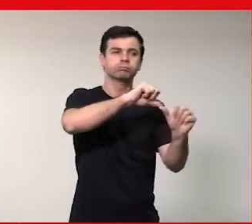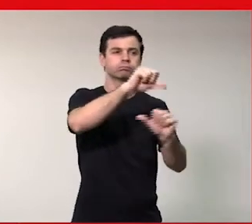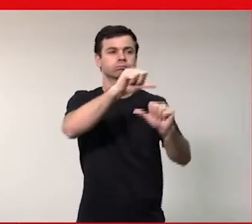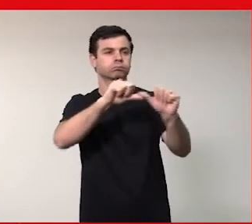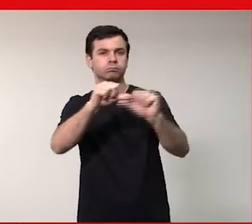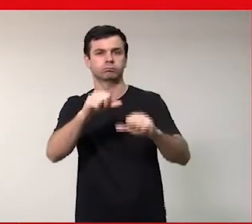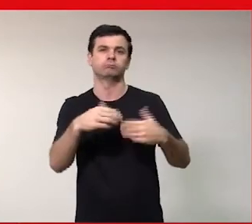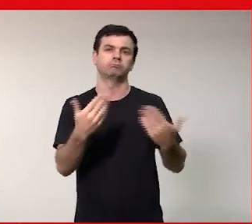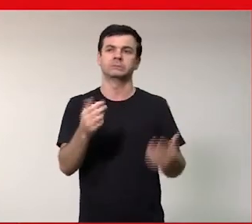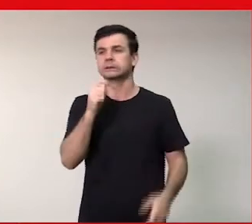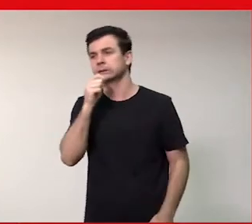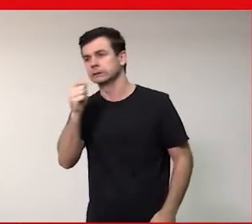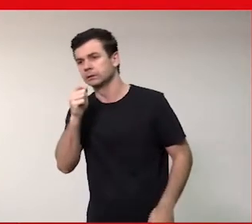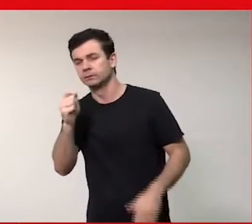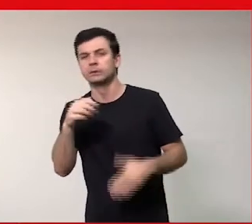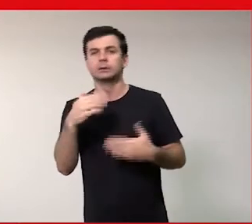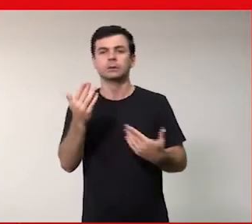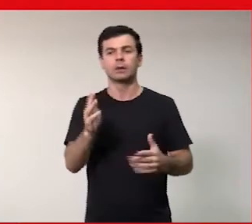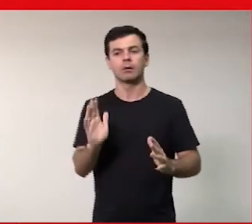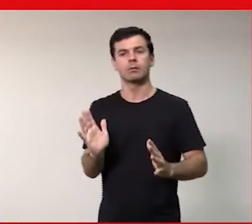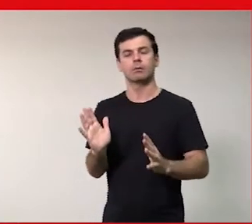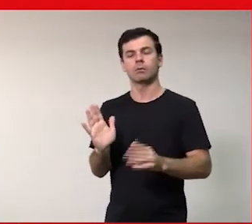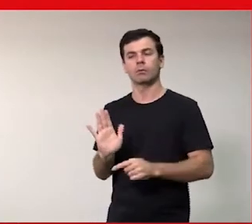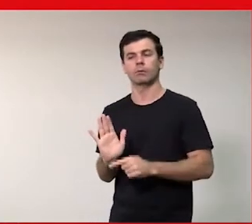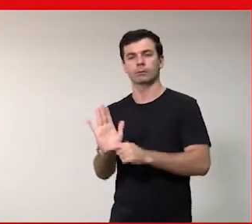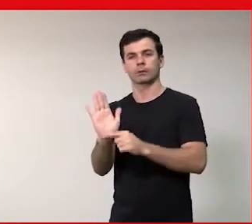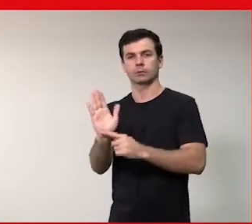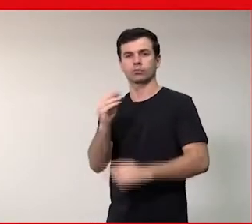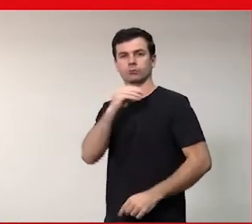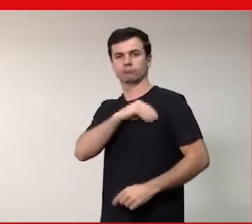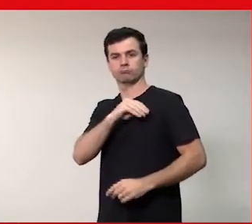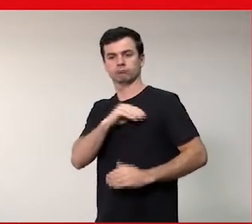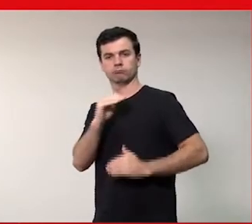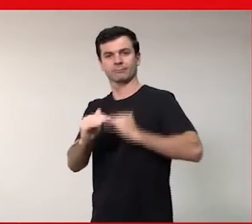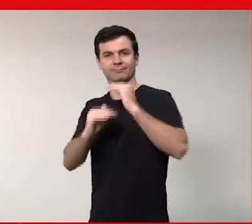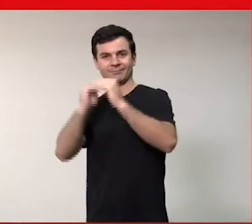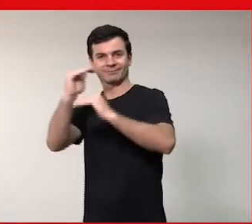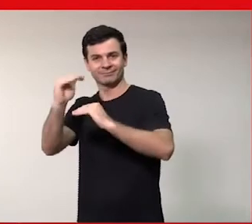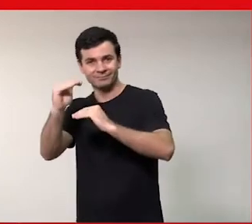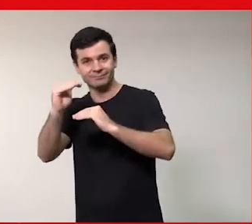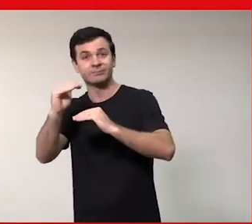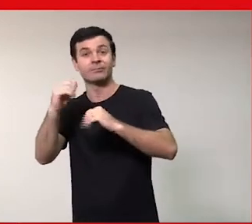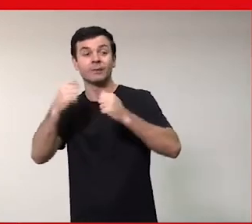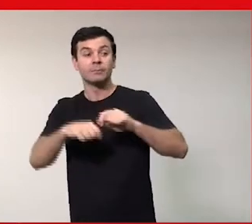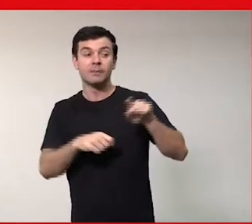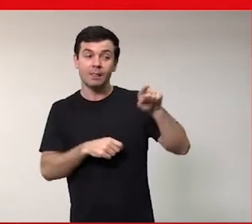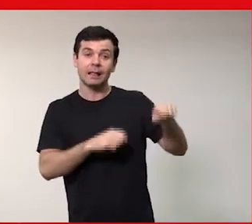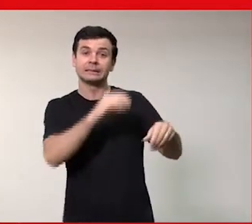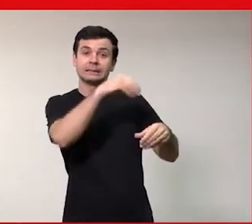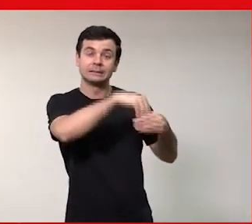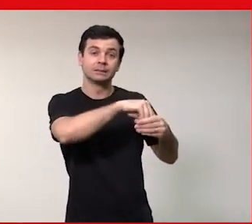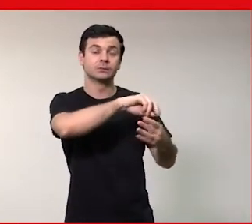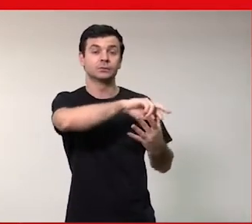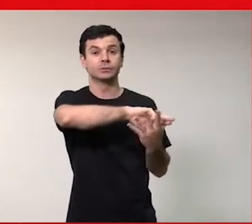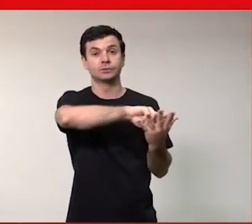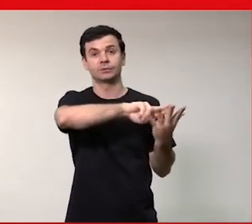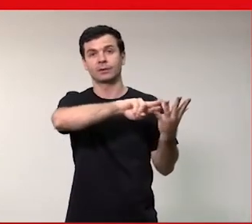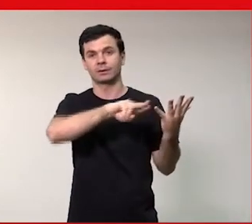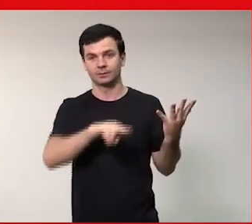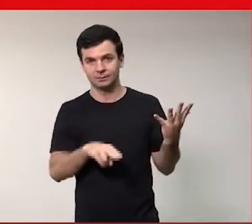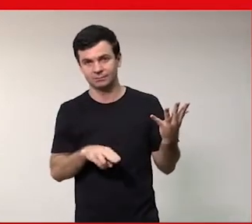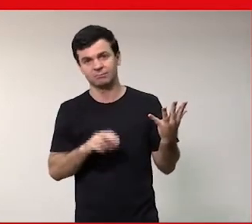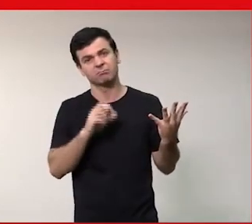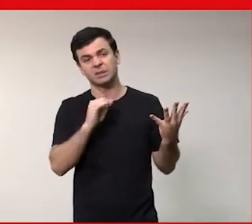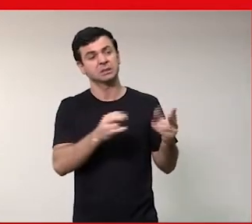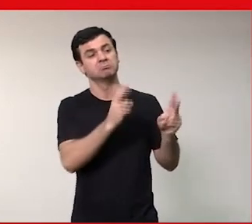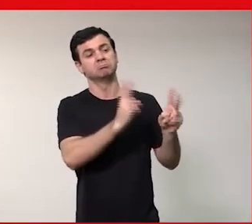do recrutamento seja o que vai tratar da questão de promoções tem que ser o mais diverso plural possível porque senão eu